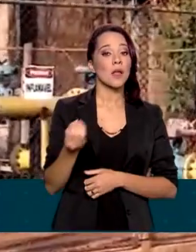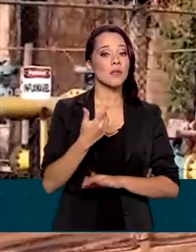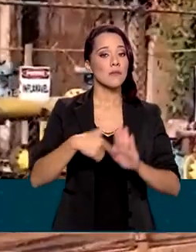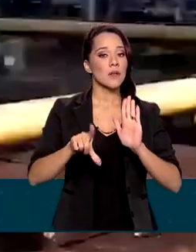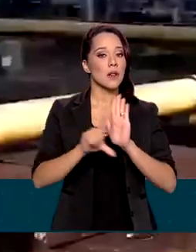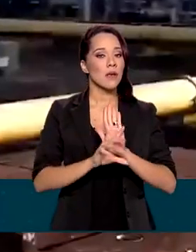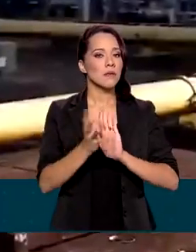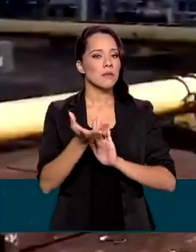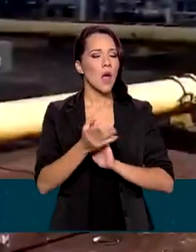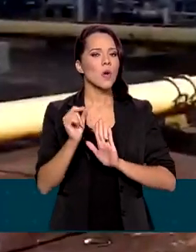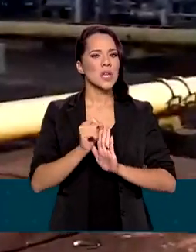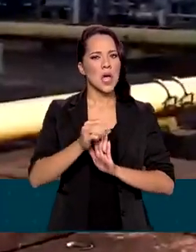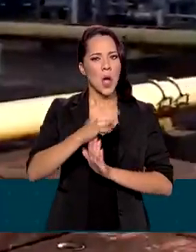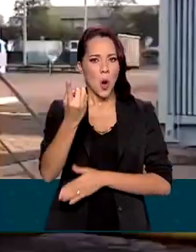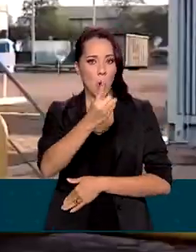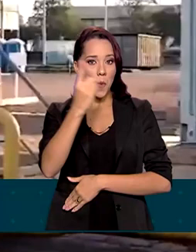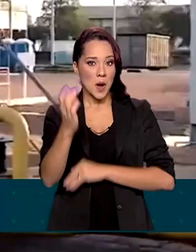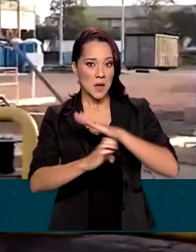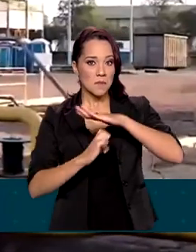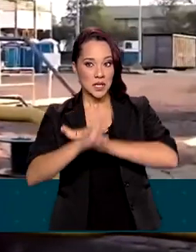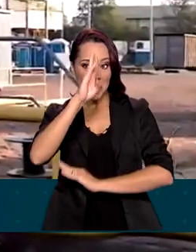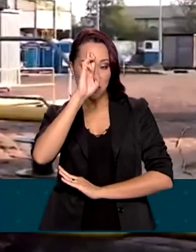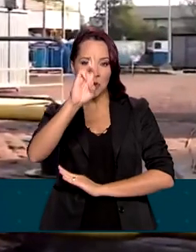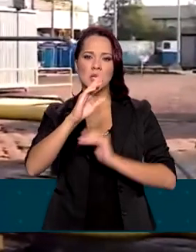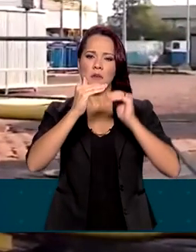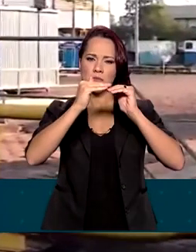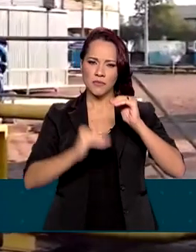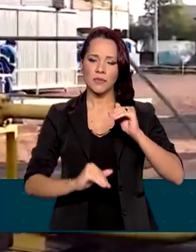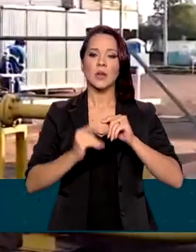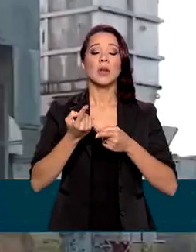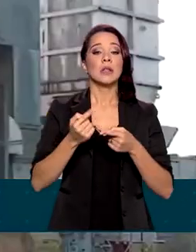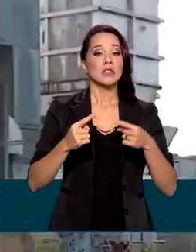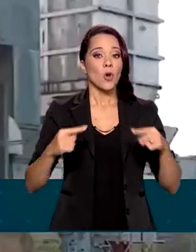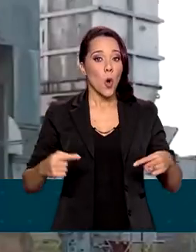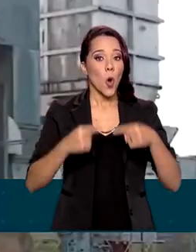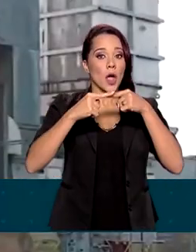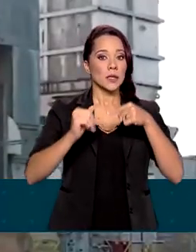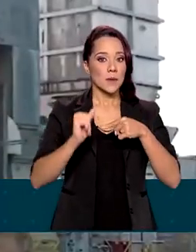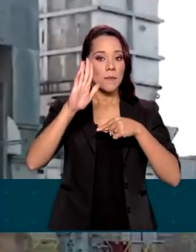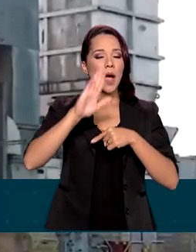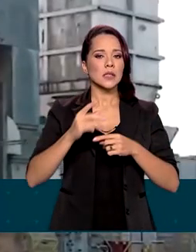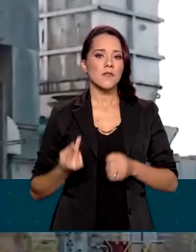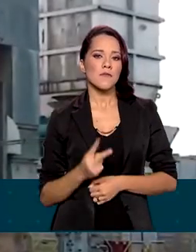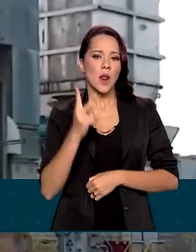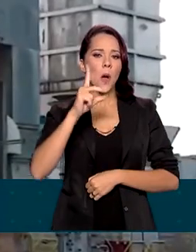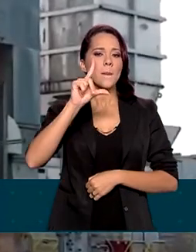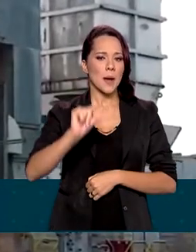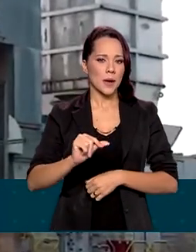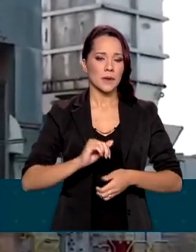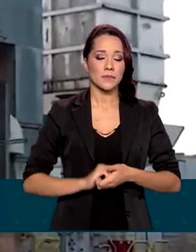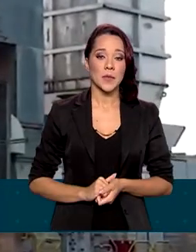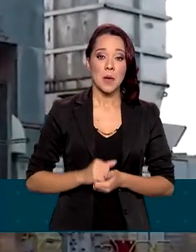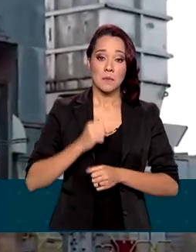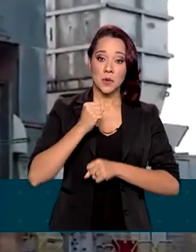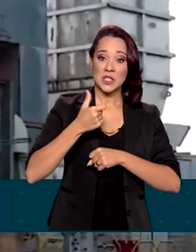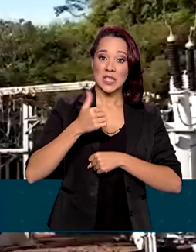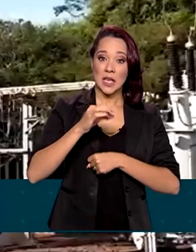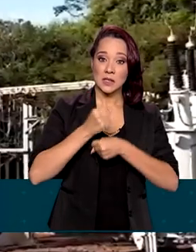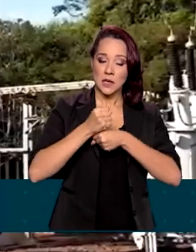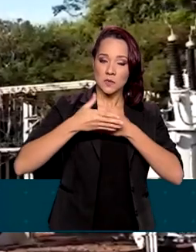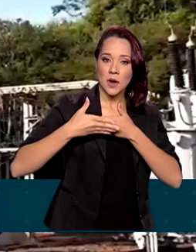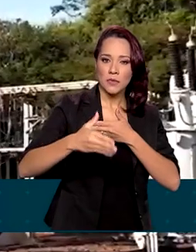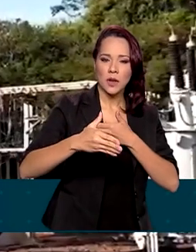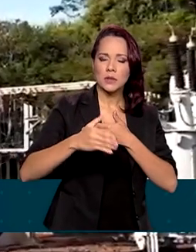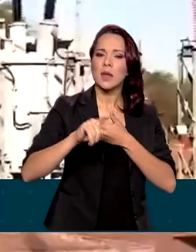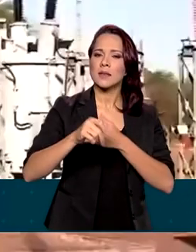lei pretende quebrar monopólios, aumentar a concorrência e reduzir custos. Para a próxima década, a estimativa é de R